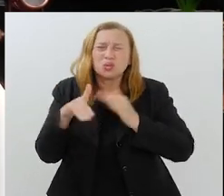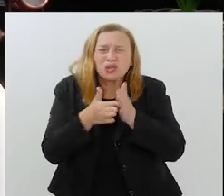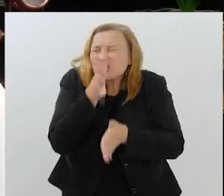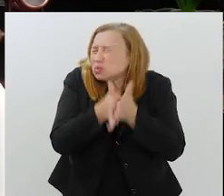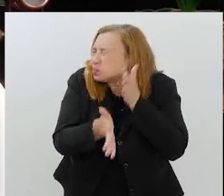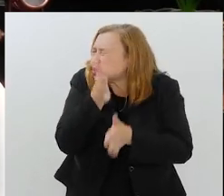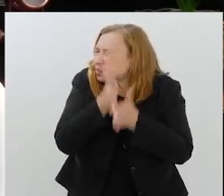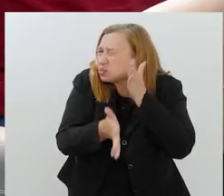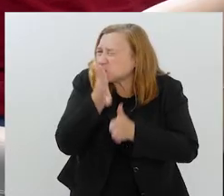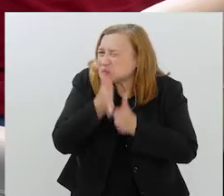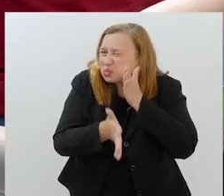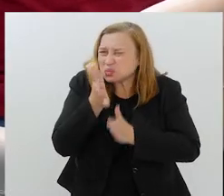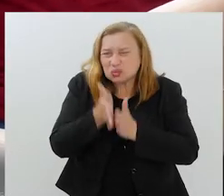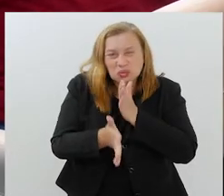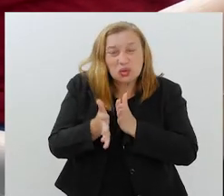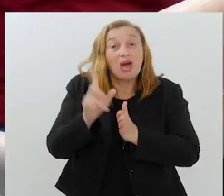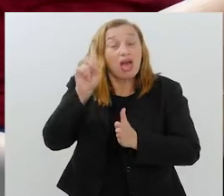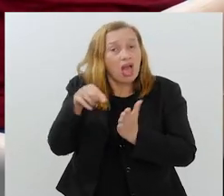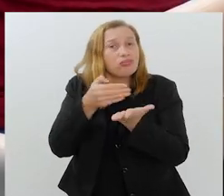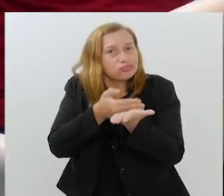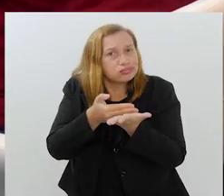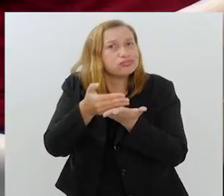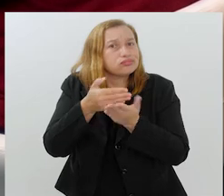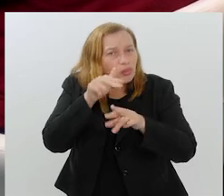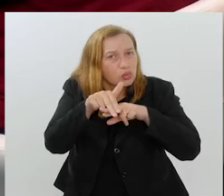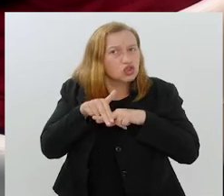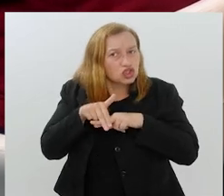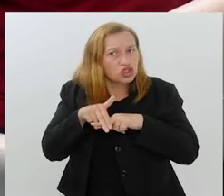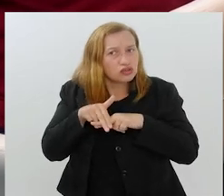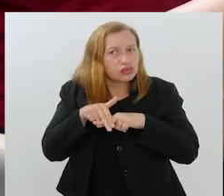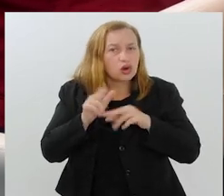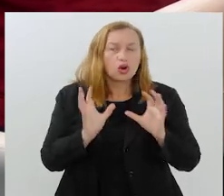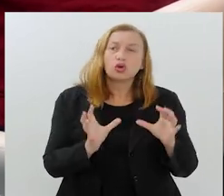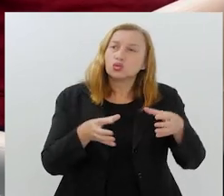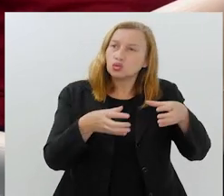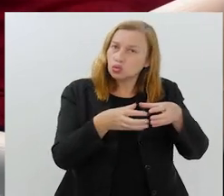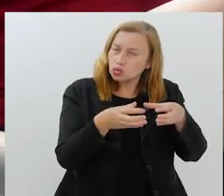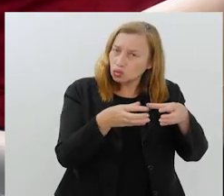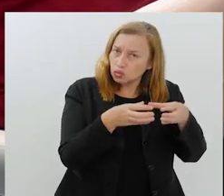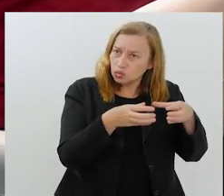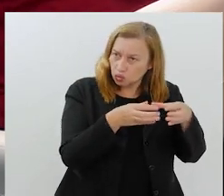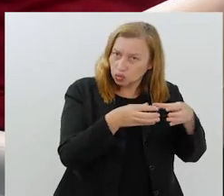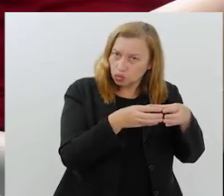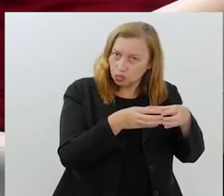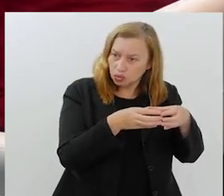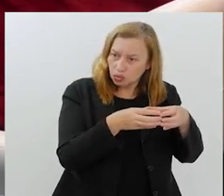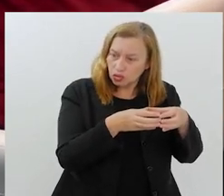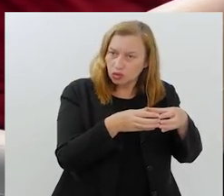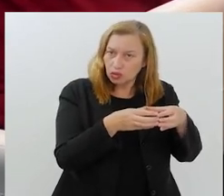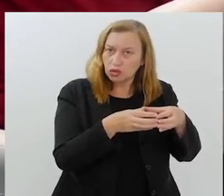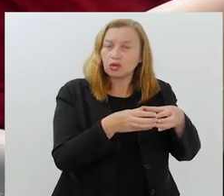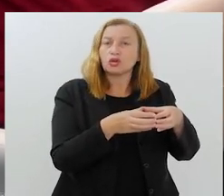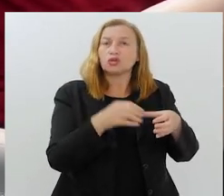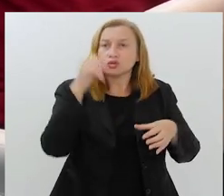miscelânea, esse é um dos motivos da seleção estar na quinta posição